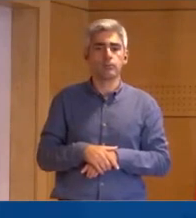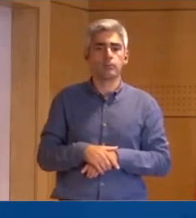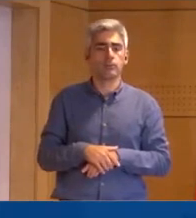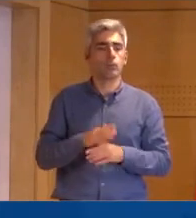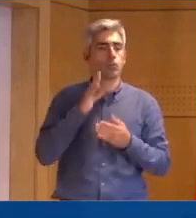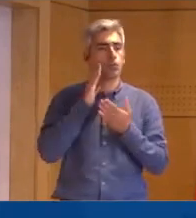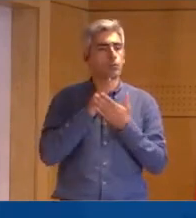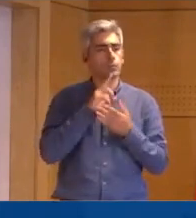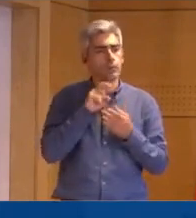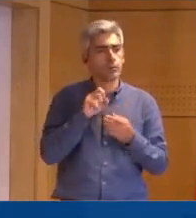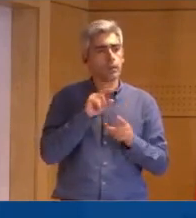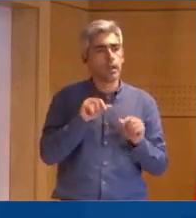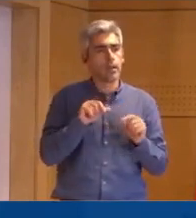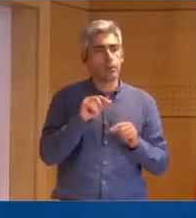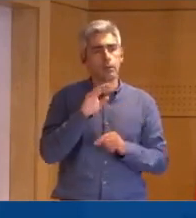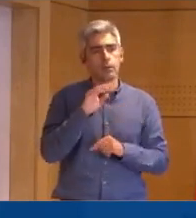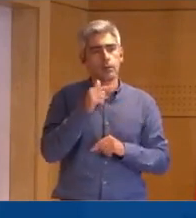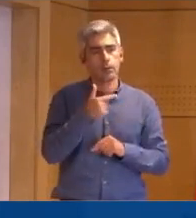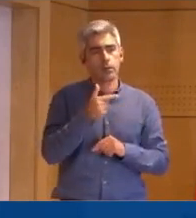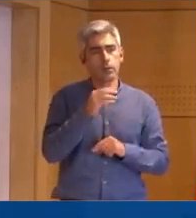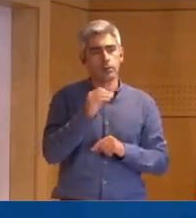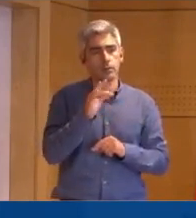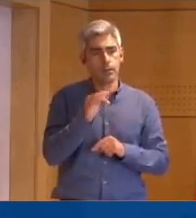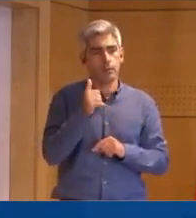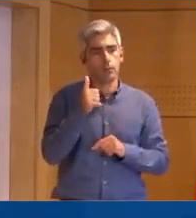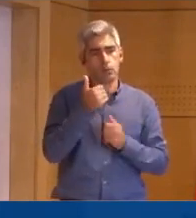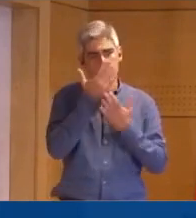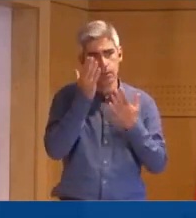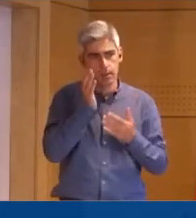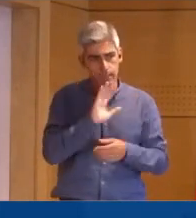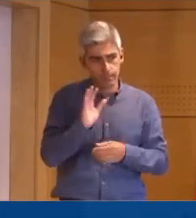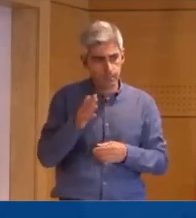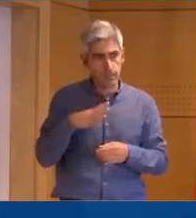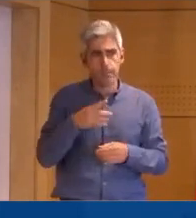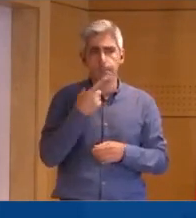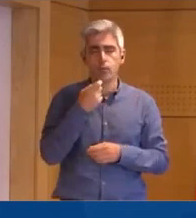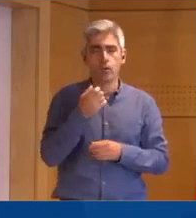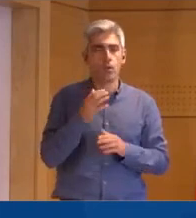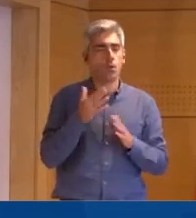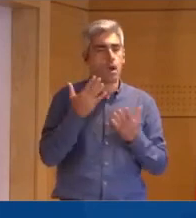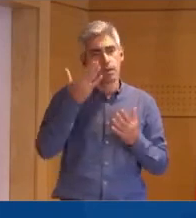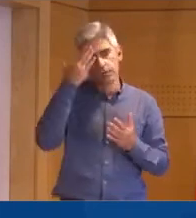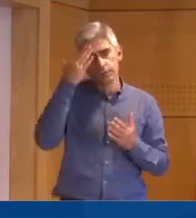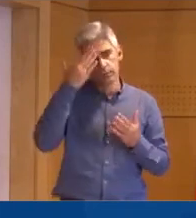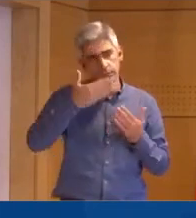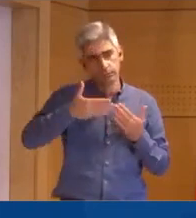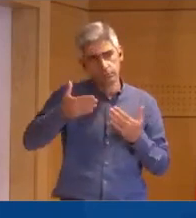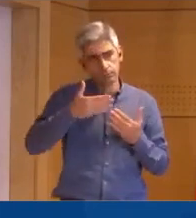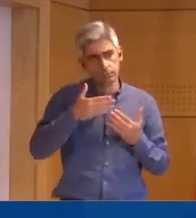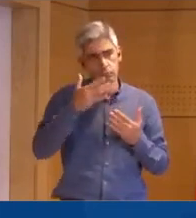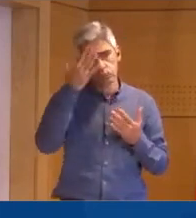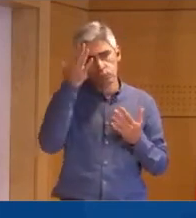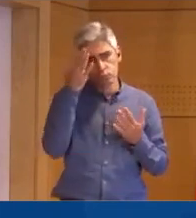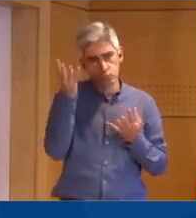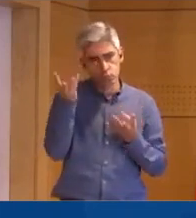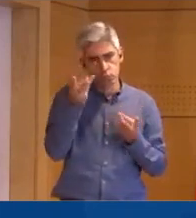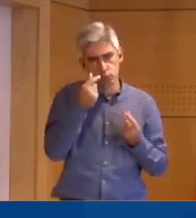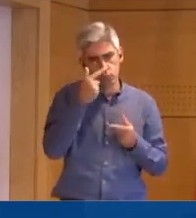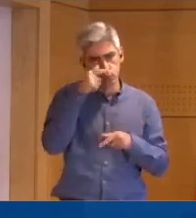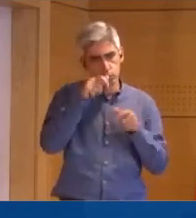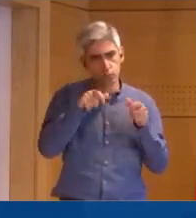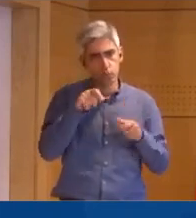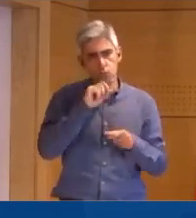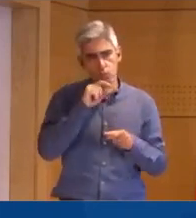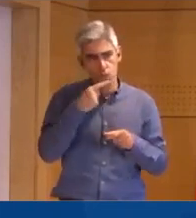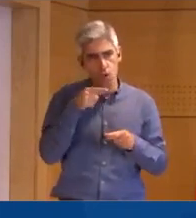A última questão é da TSF. Olá, bom dia. Perguntar sobre qual é a estimativa que tem a sobre o número de pessoas que poderão ser